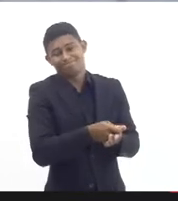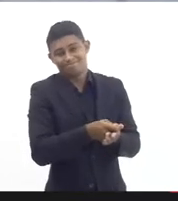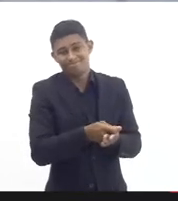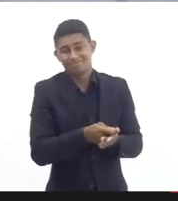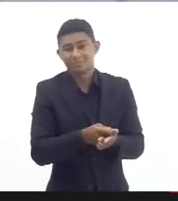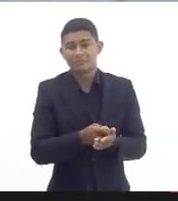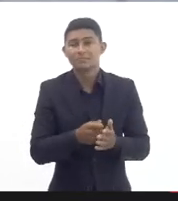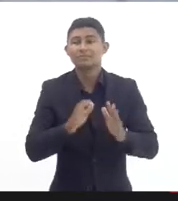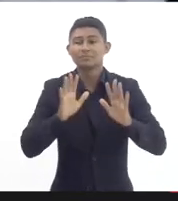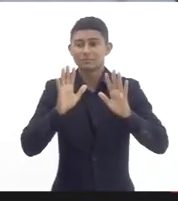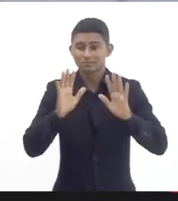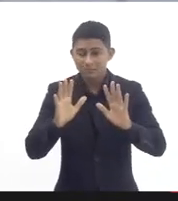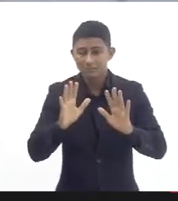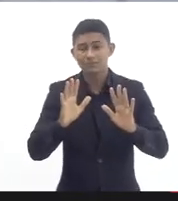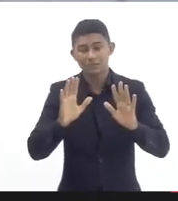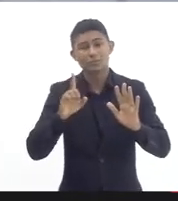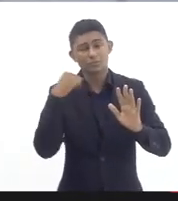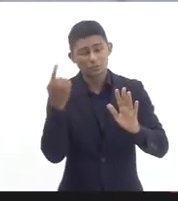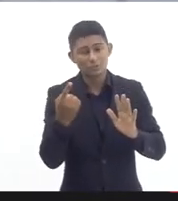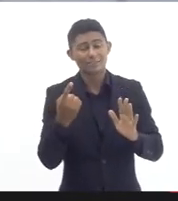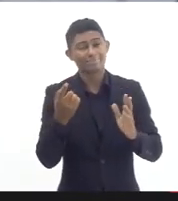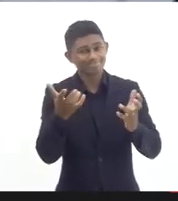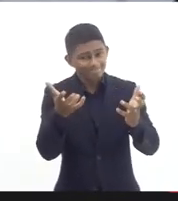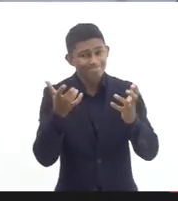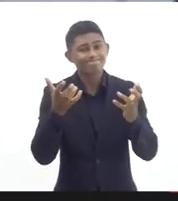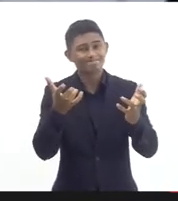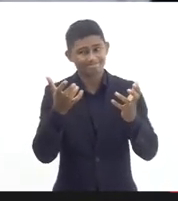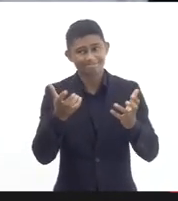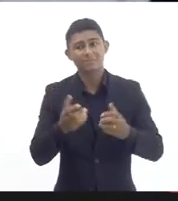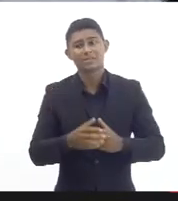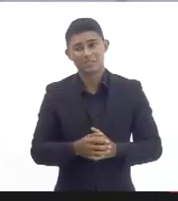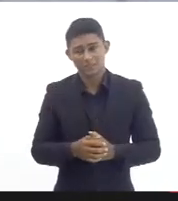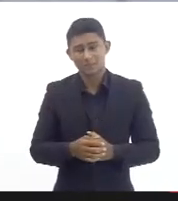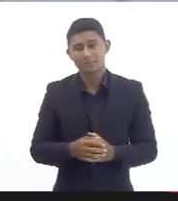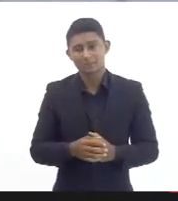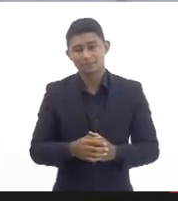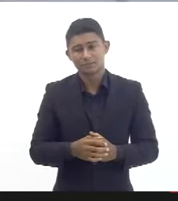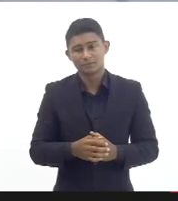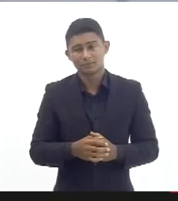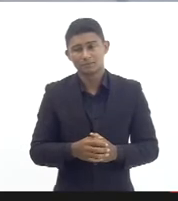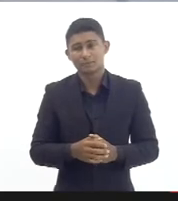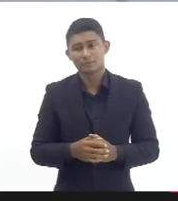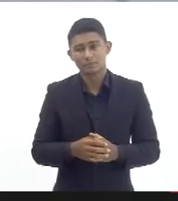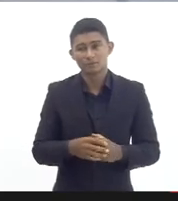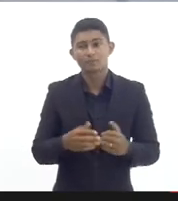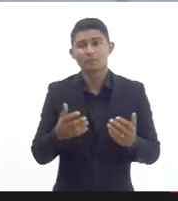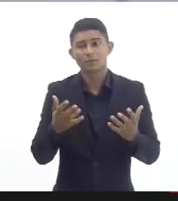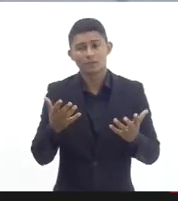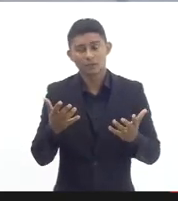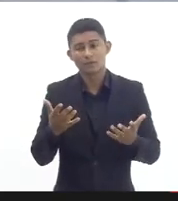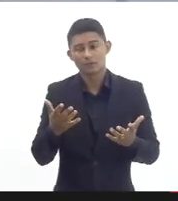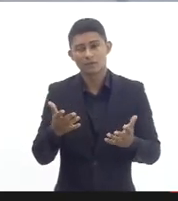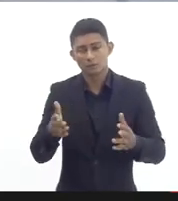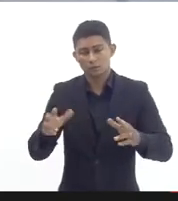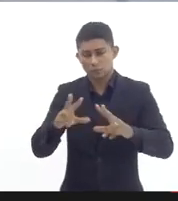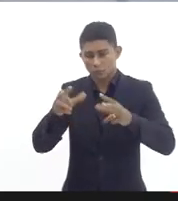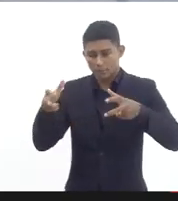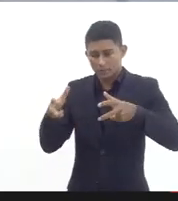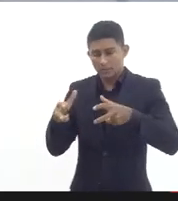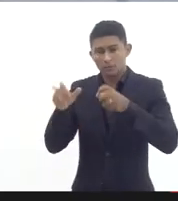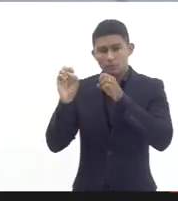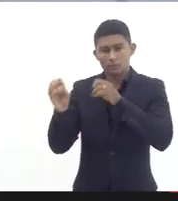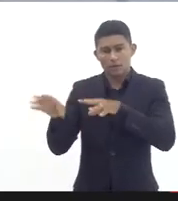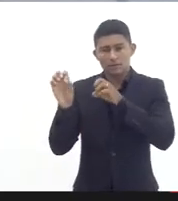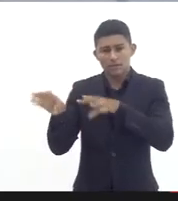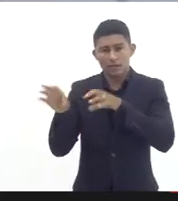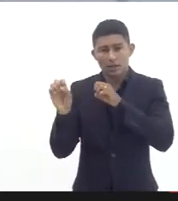todos os passos do processo a gente vai estar compartilhando dividindo também o andamento para a comissão de educação da